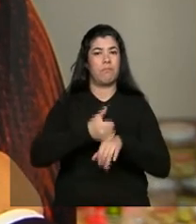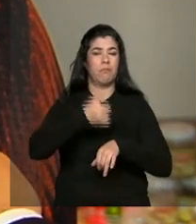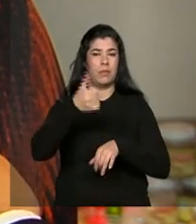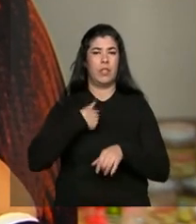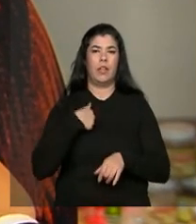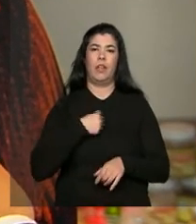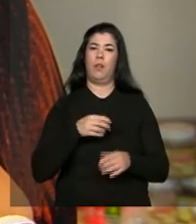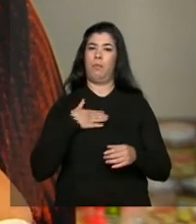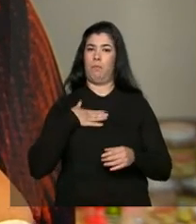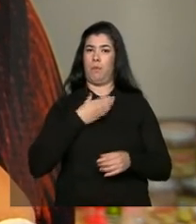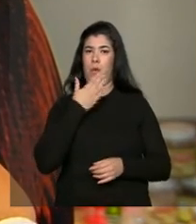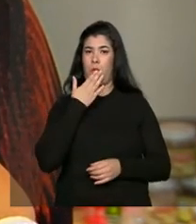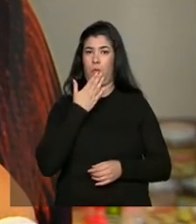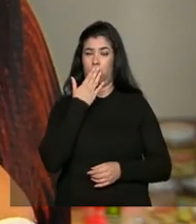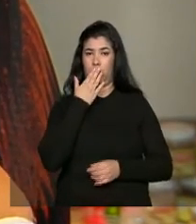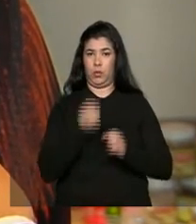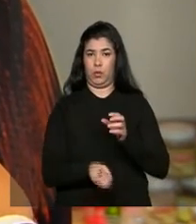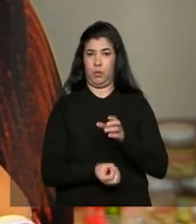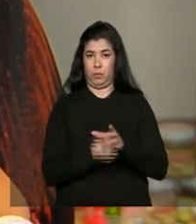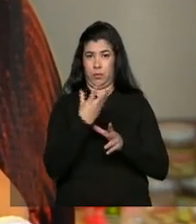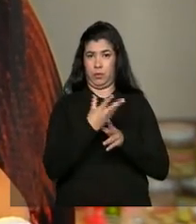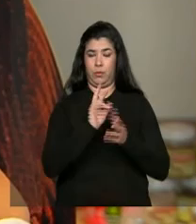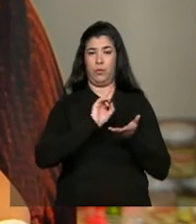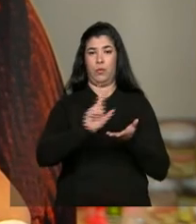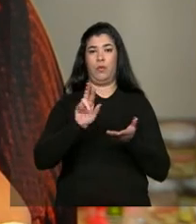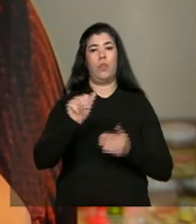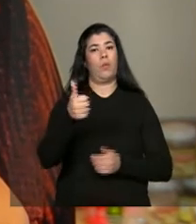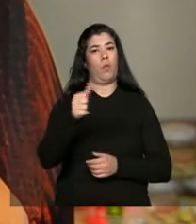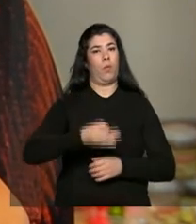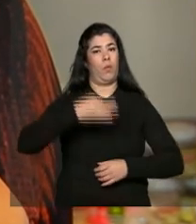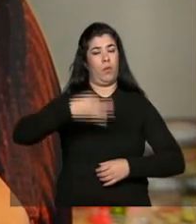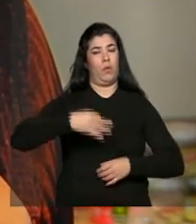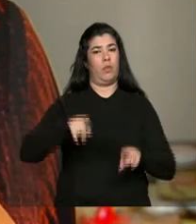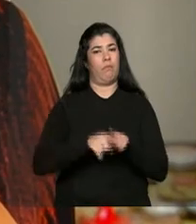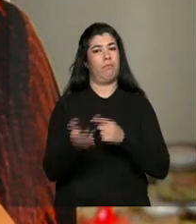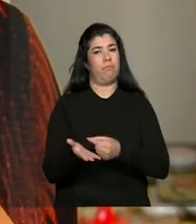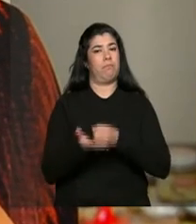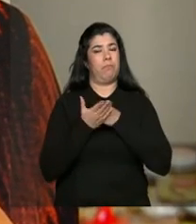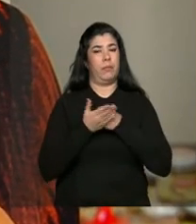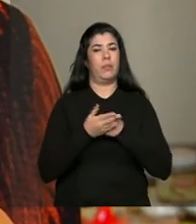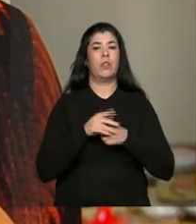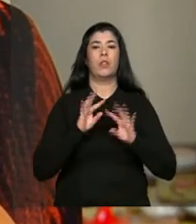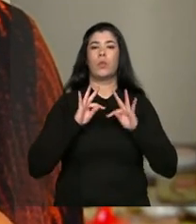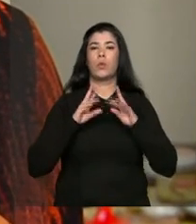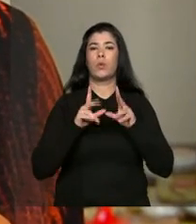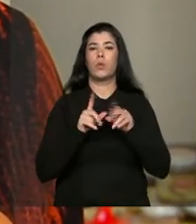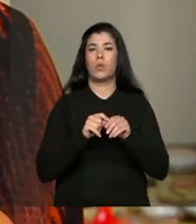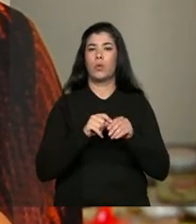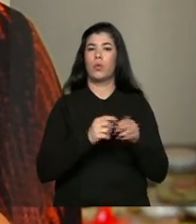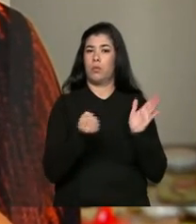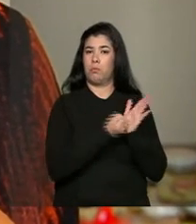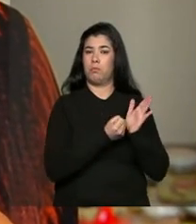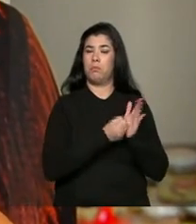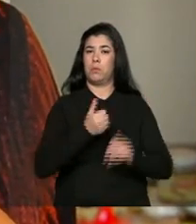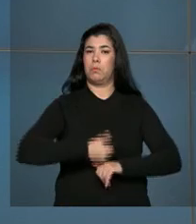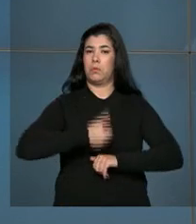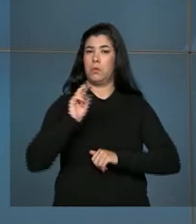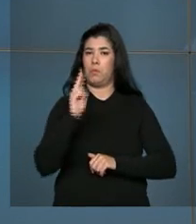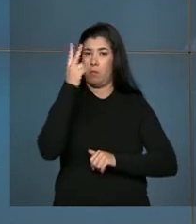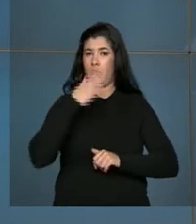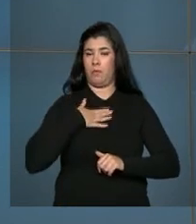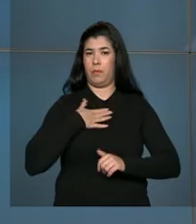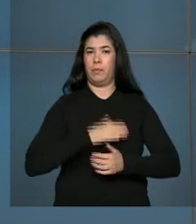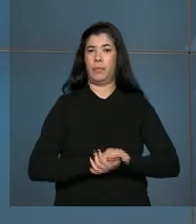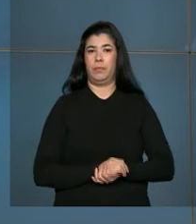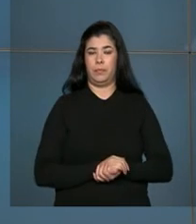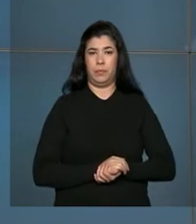diferenciável nos produtos, né? A qualidade também ajuda muito. Então, tudo agrega valores, né? É